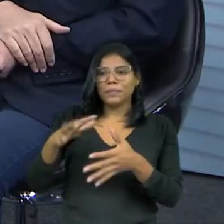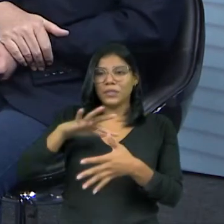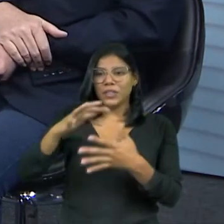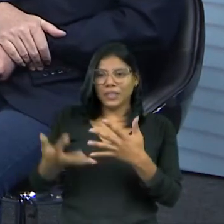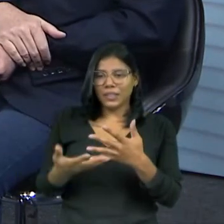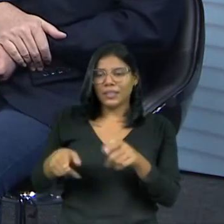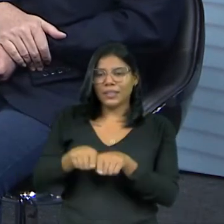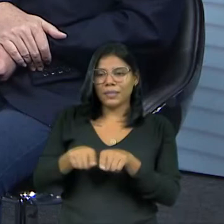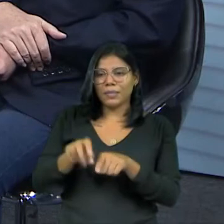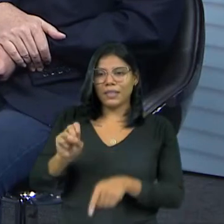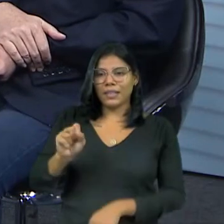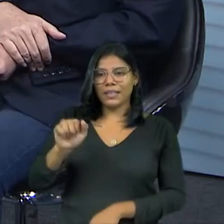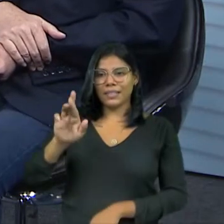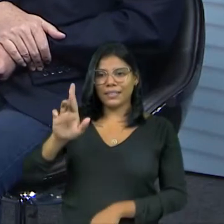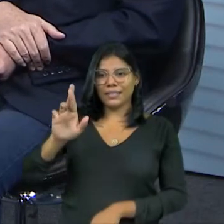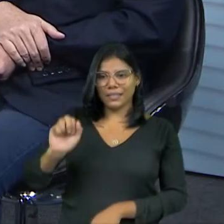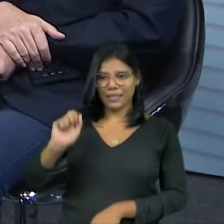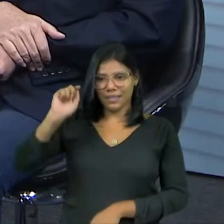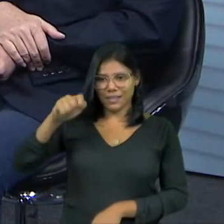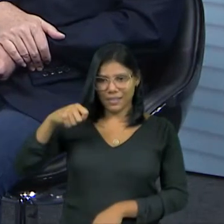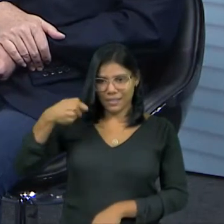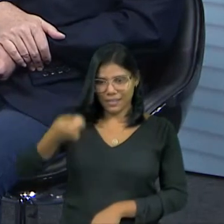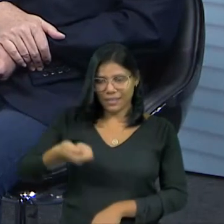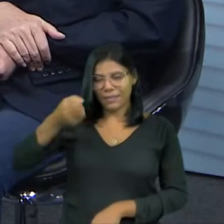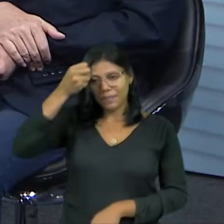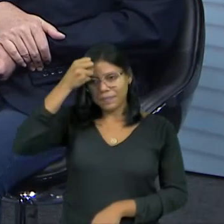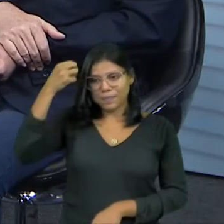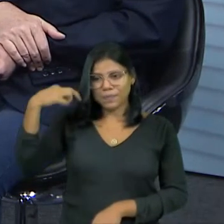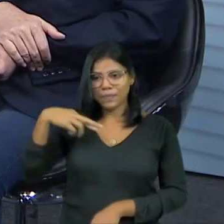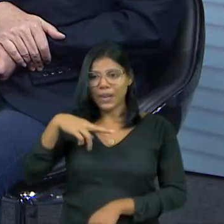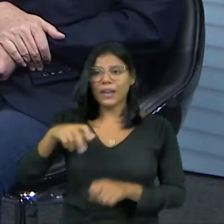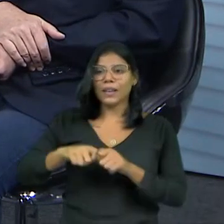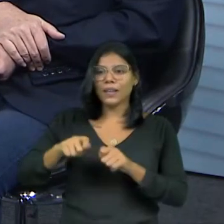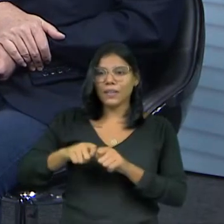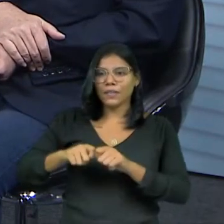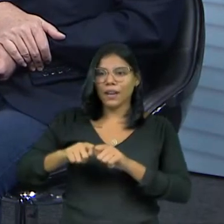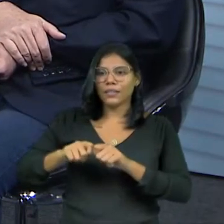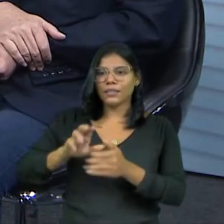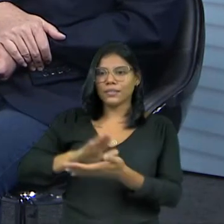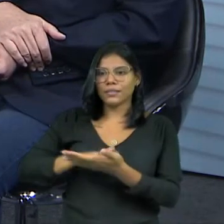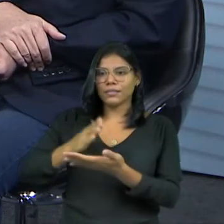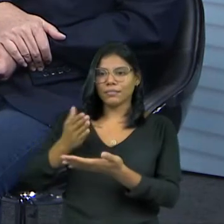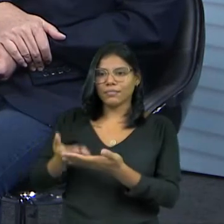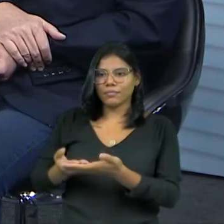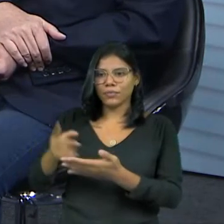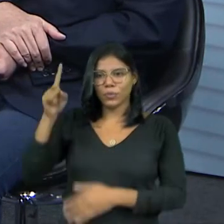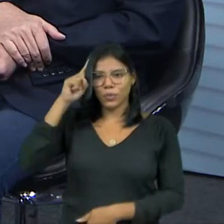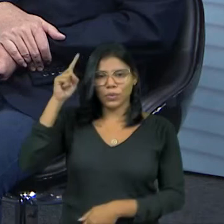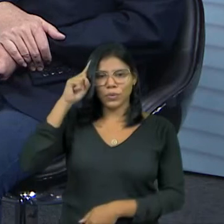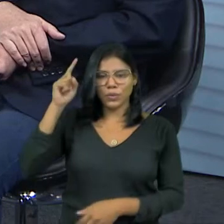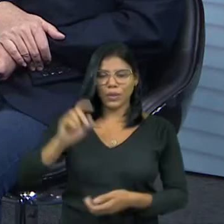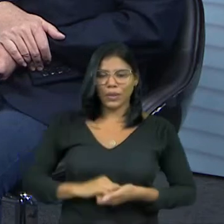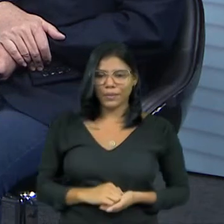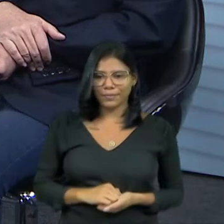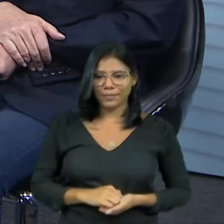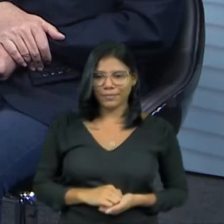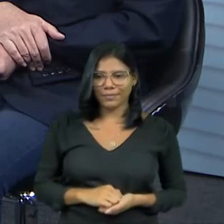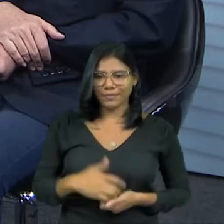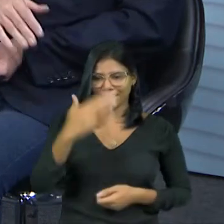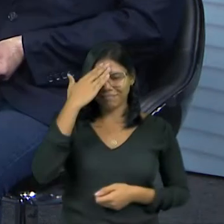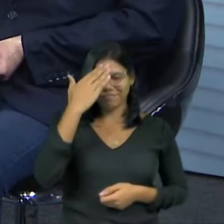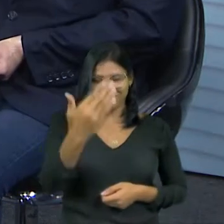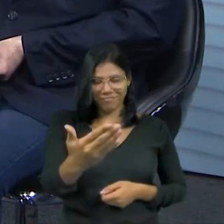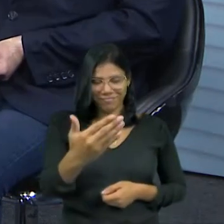que faz a linguagem Libras, que faz esse trabalho de inclusão aqui todo dia no Questão de Ordem. Excelente. Obrigado.